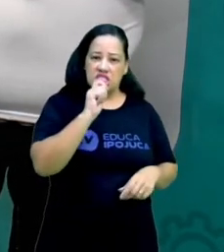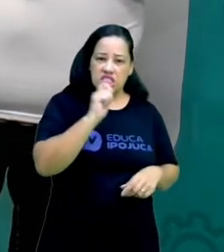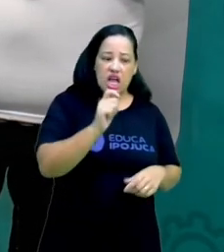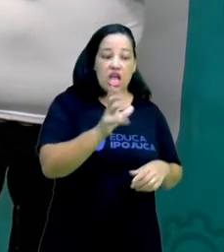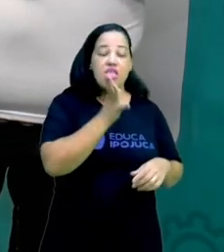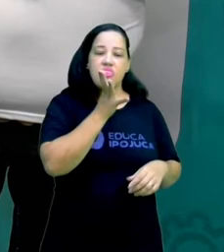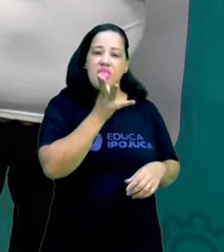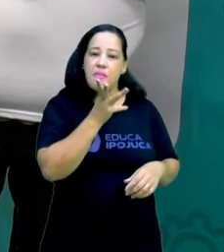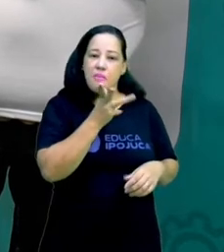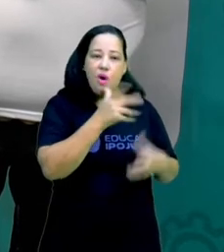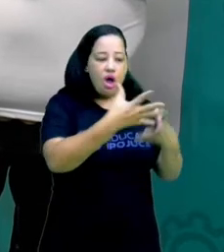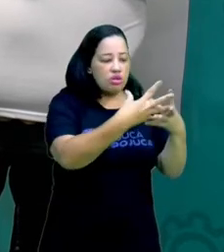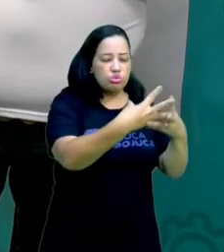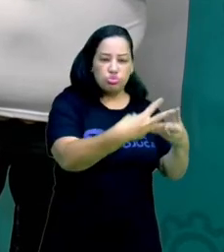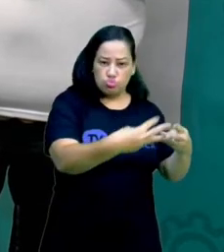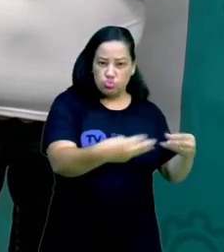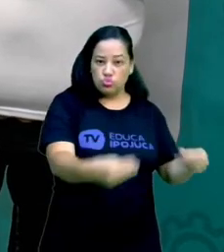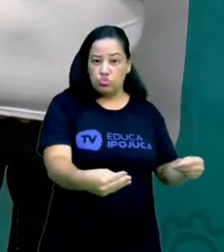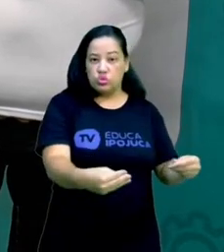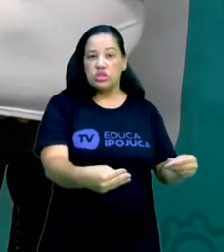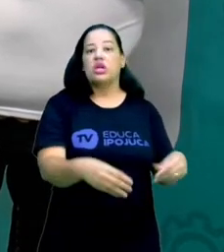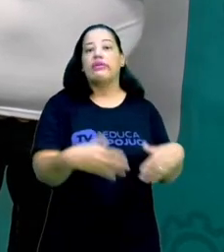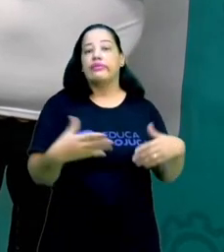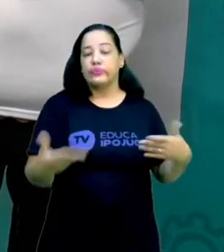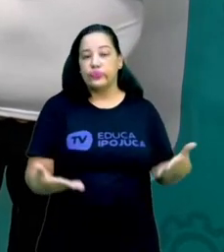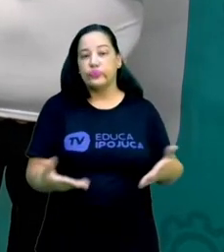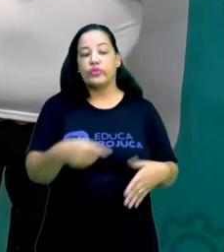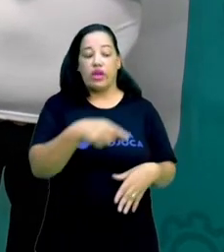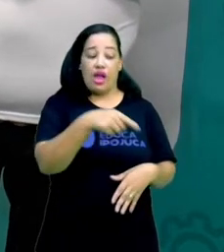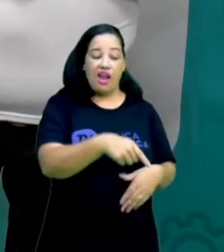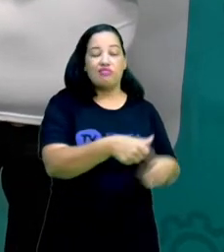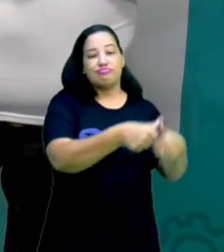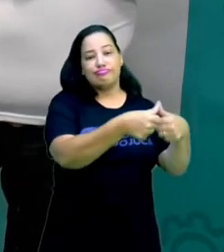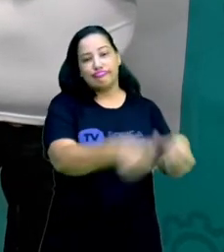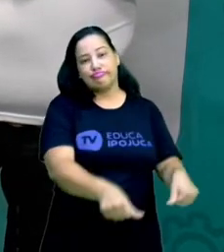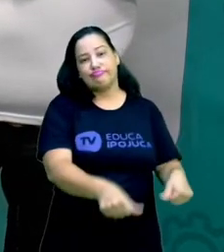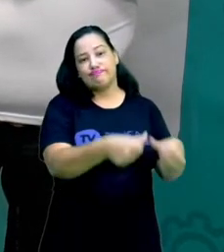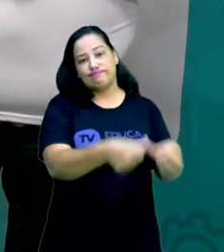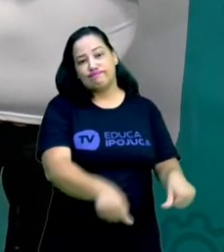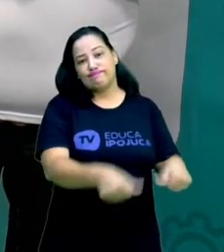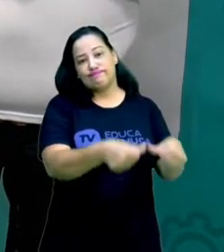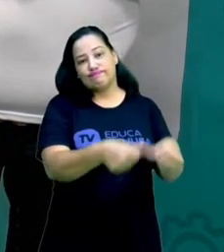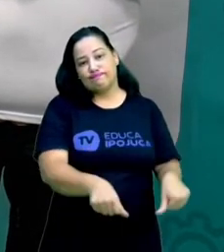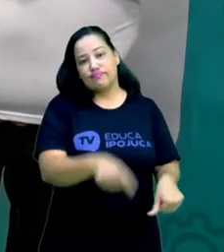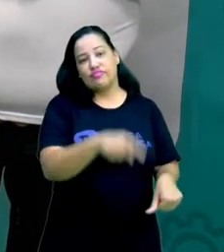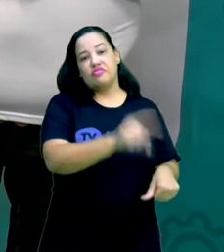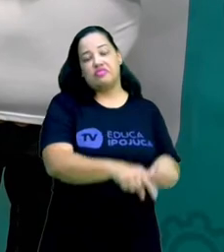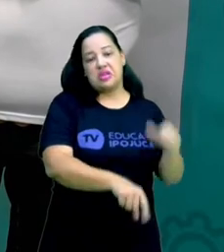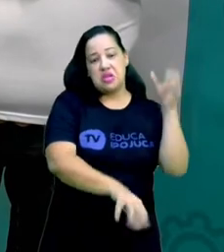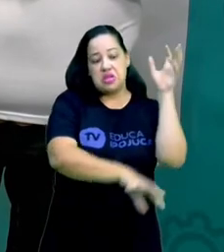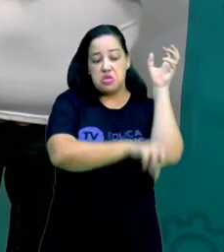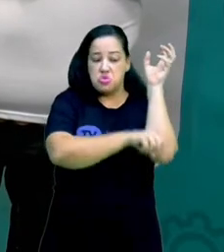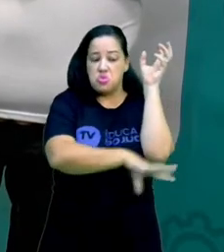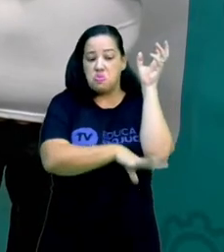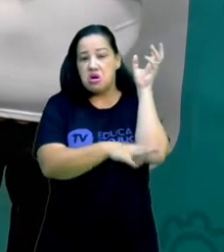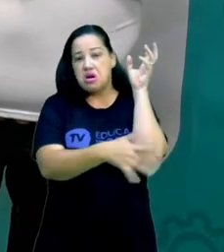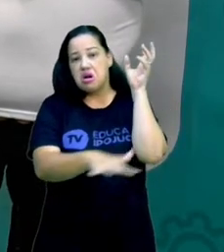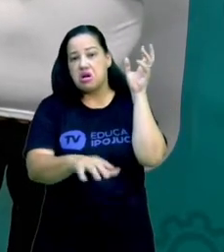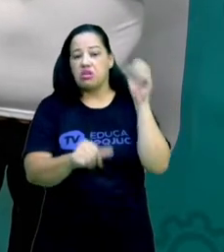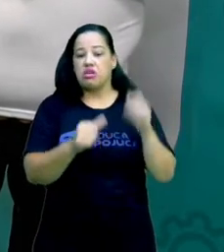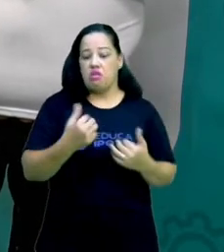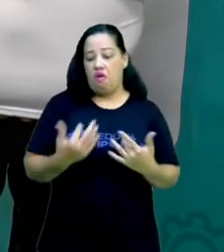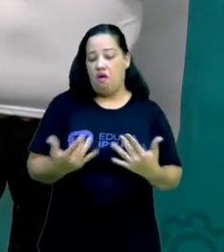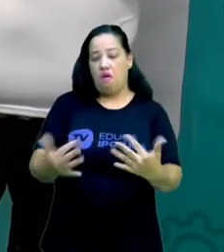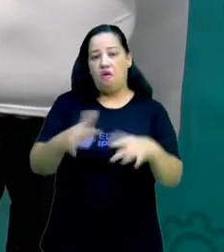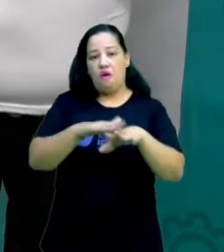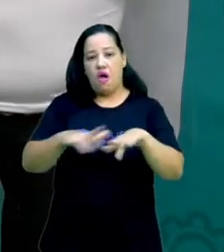degradar, que demore a ser decomposto, ele vai ficar ali no meio ambiente. No mante, nos mares, nos corais.